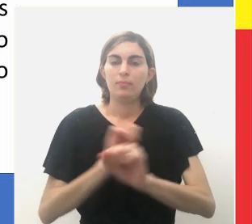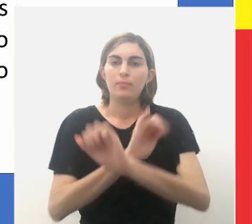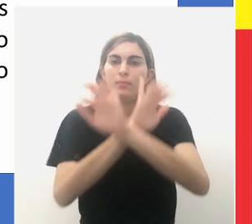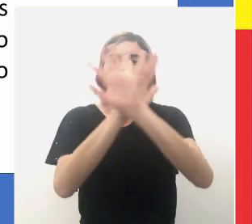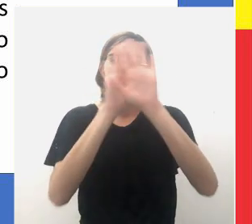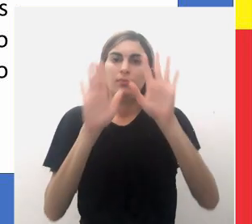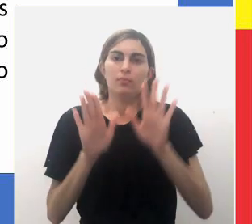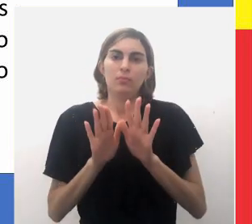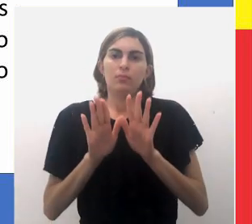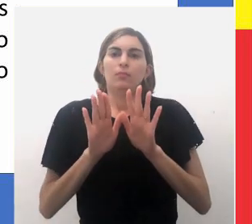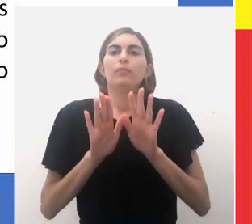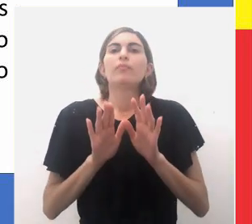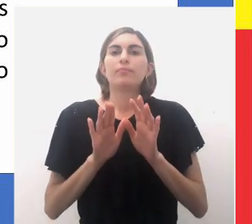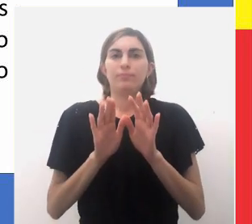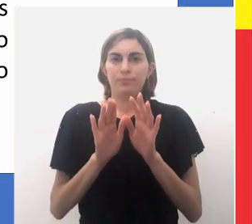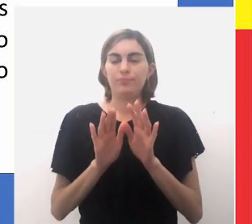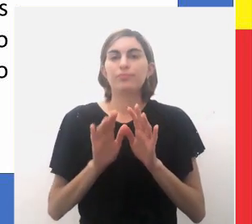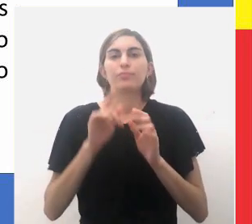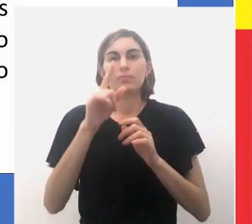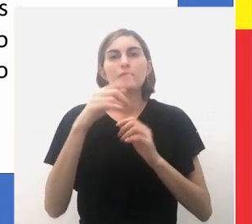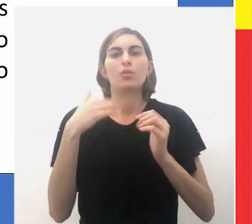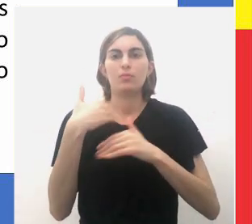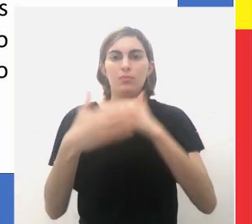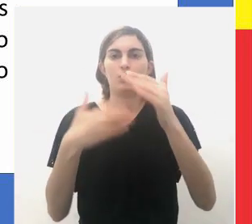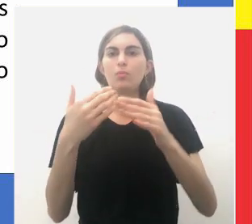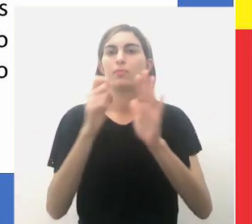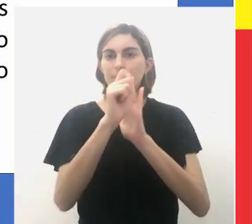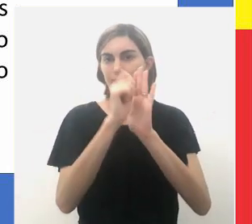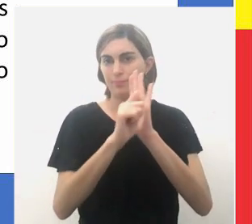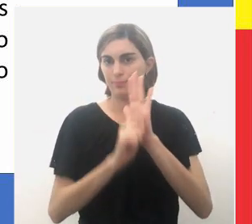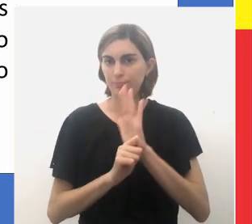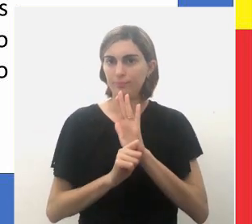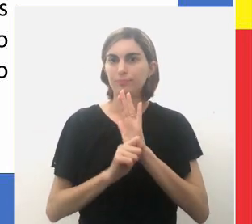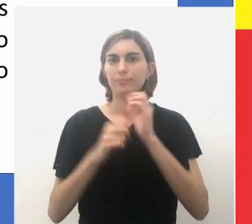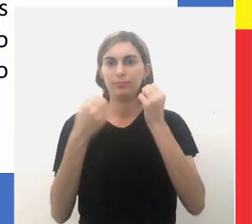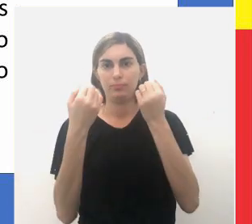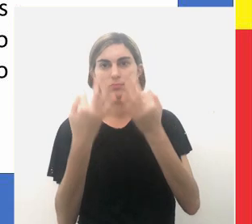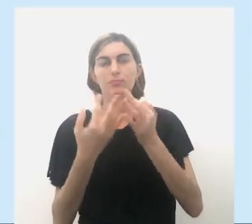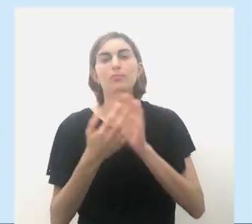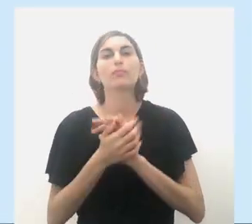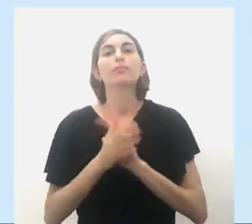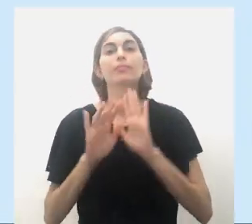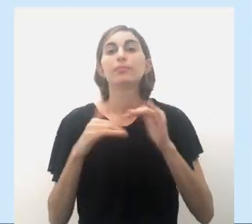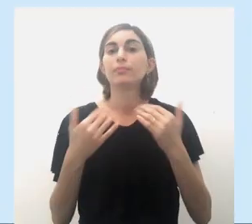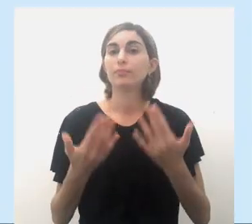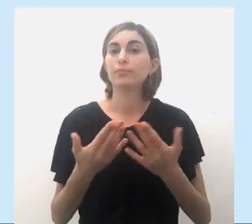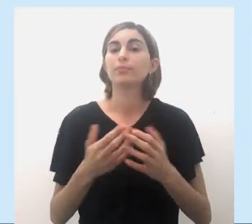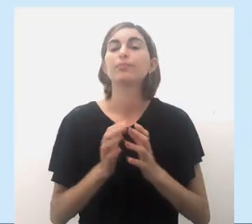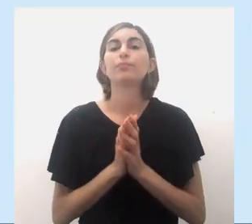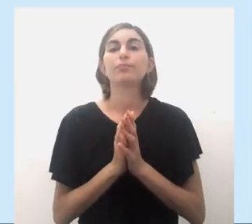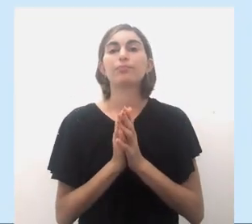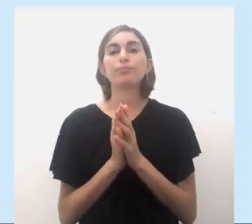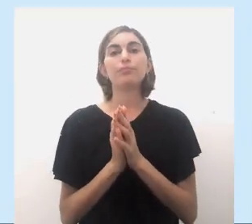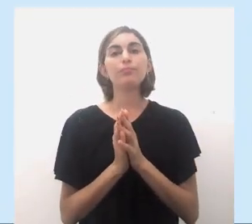esclarece, Freire e Malheiros, na concepção da autora. Então,